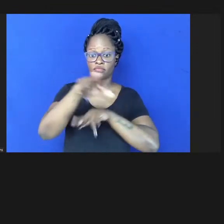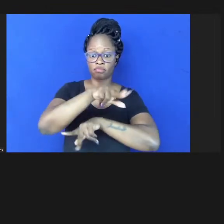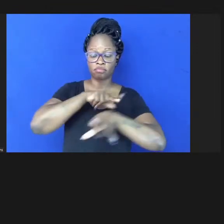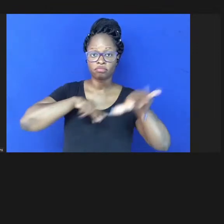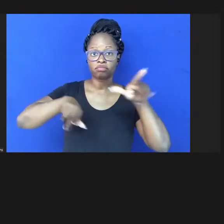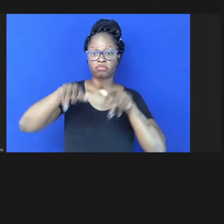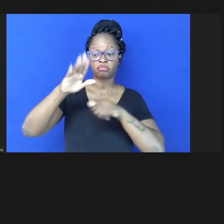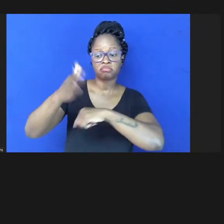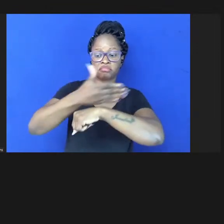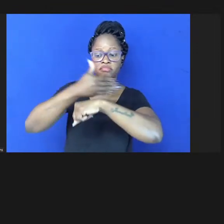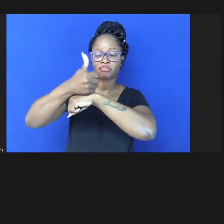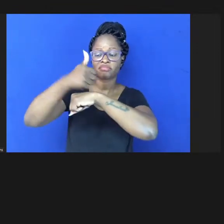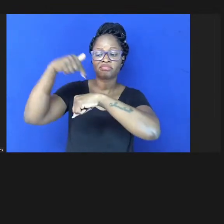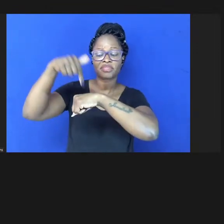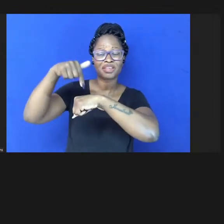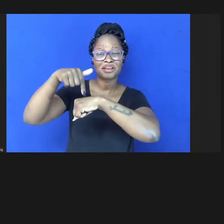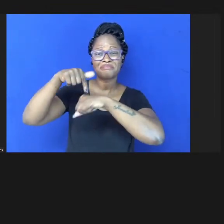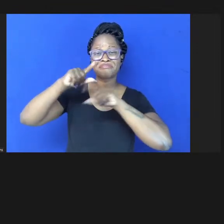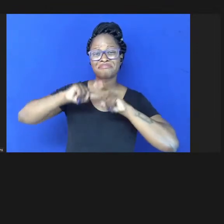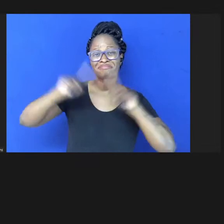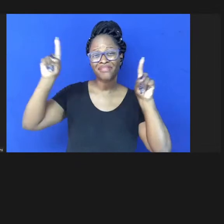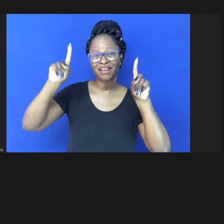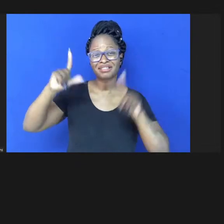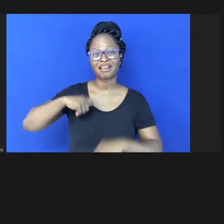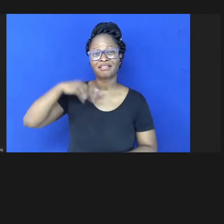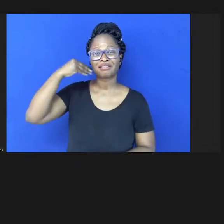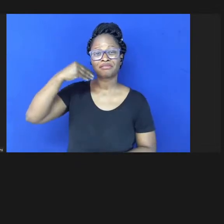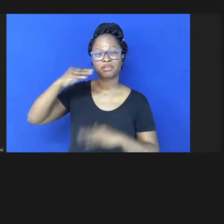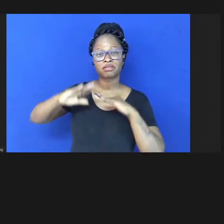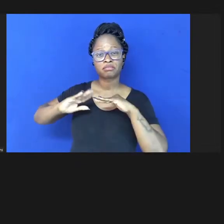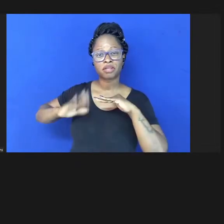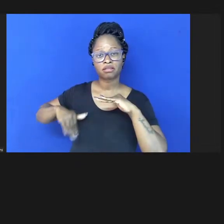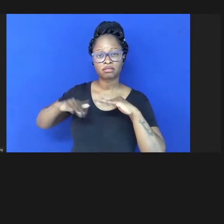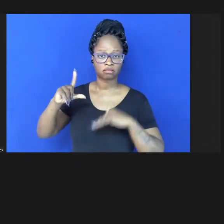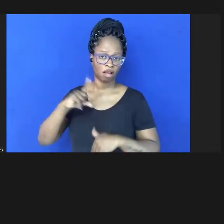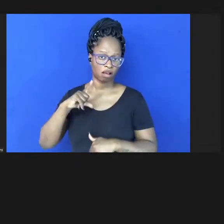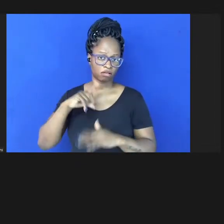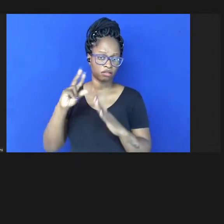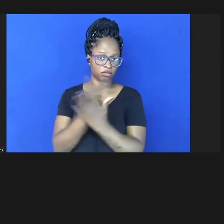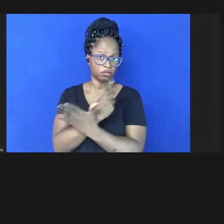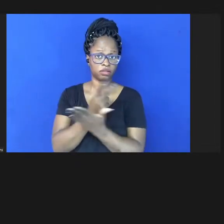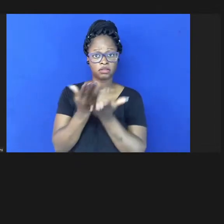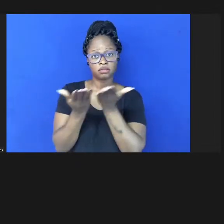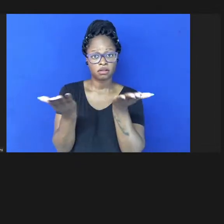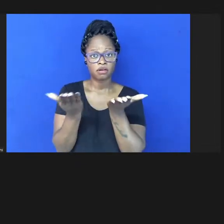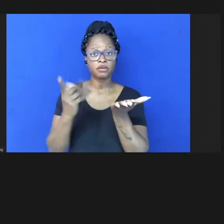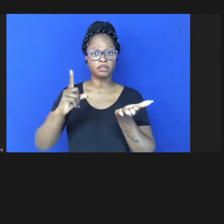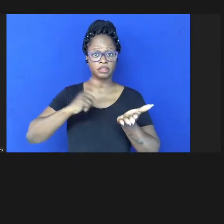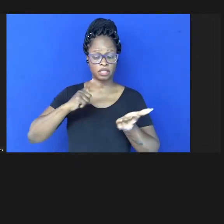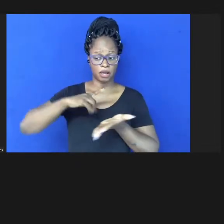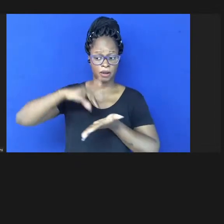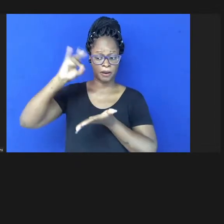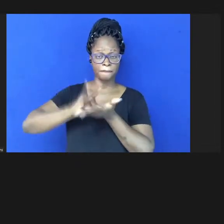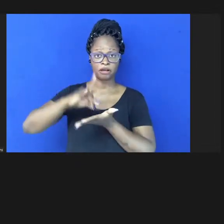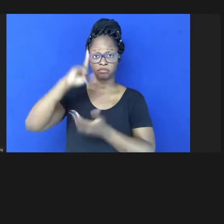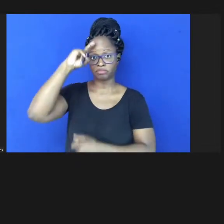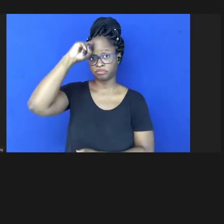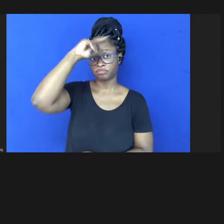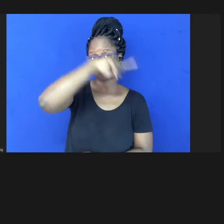basicamente tem menos experiência então existe uma verdadeira dificuldade